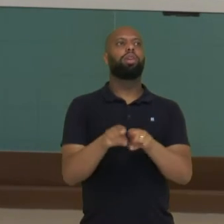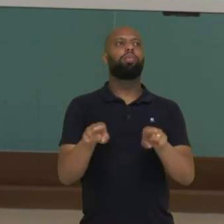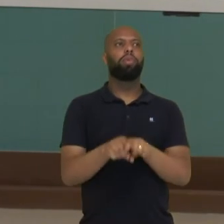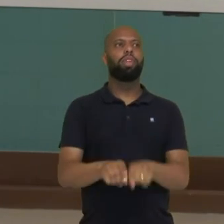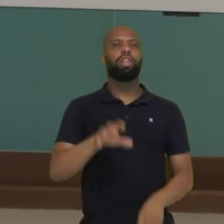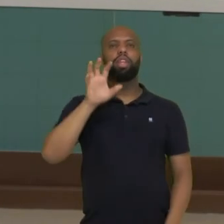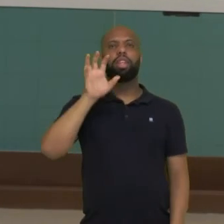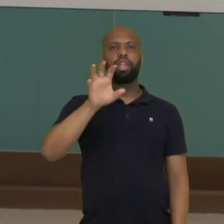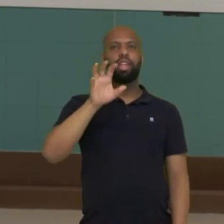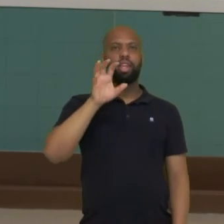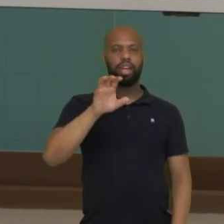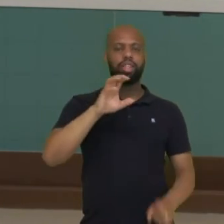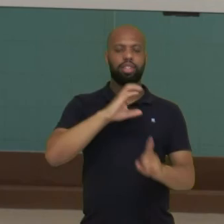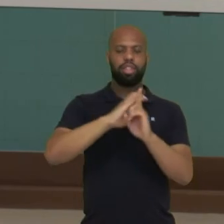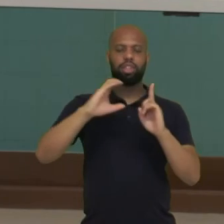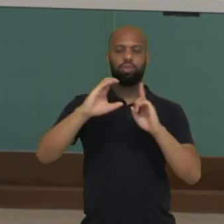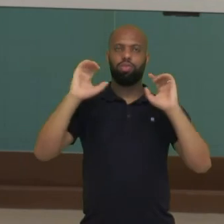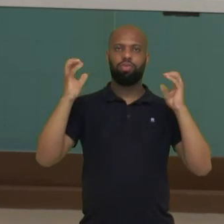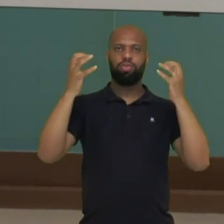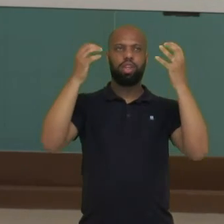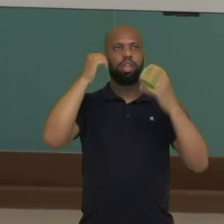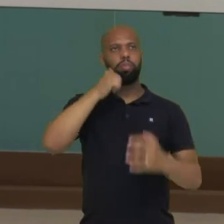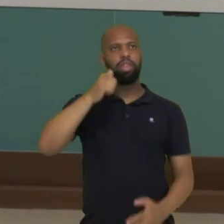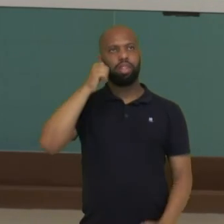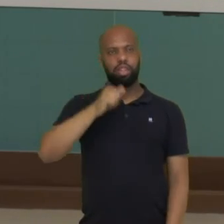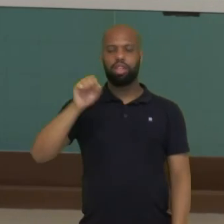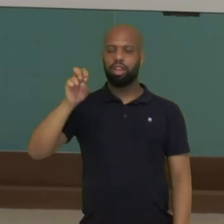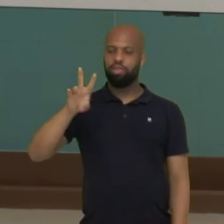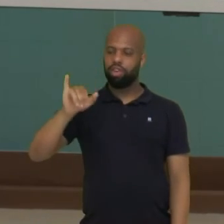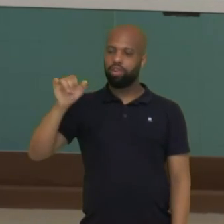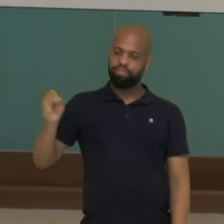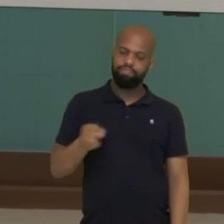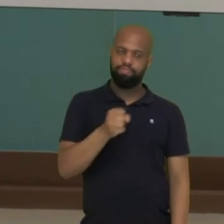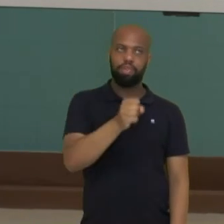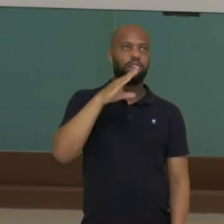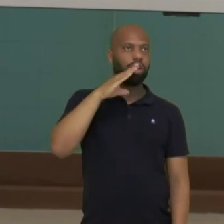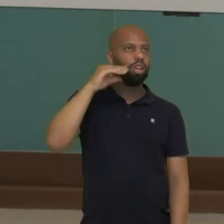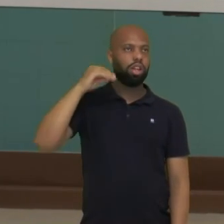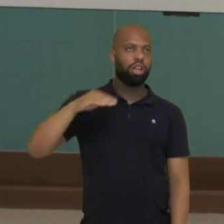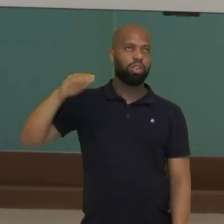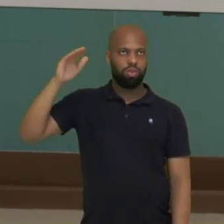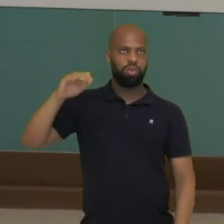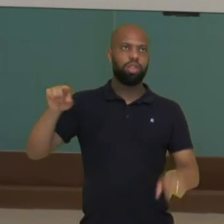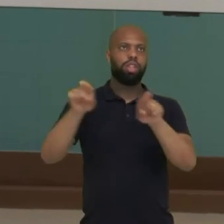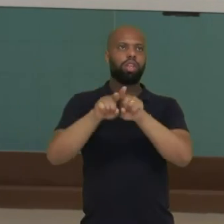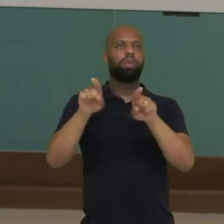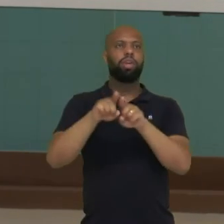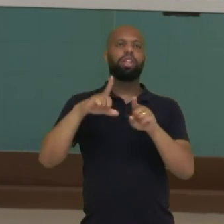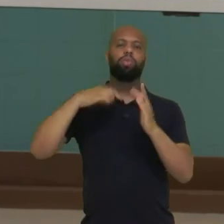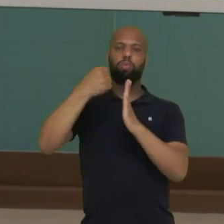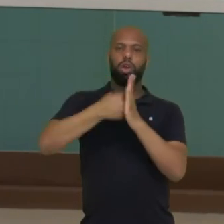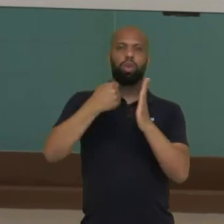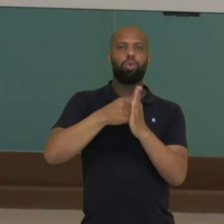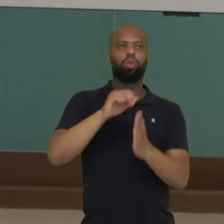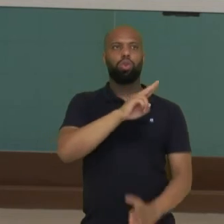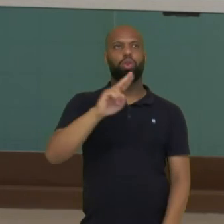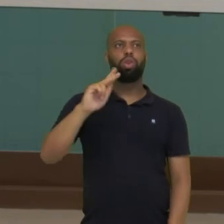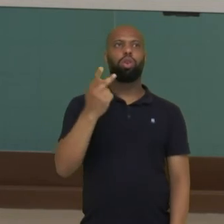quarupe, nessa festa, as meninas são recebidas como adultas e tem uma luta chamada